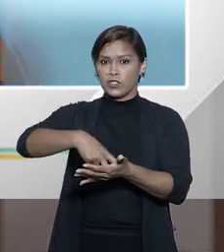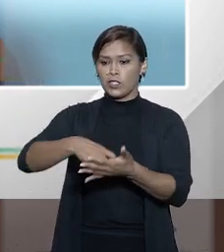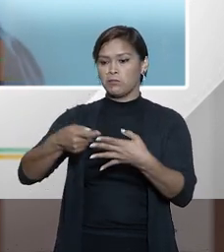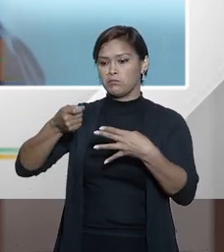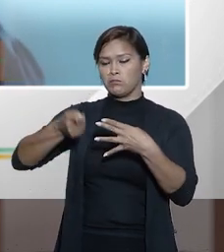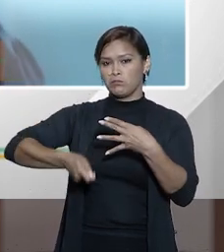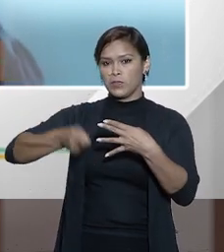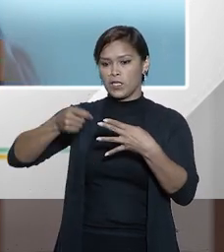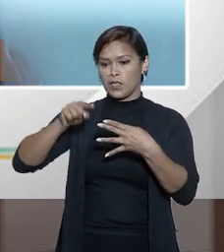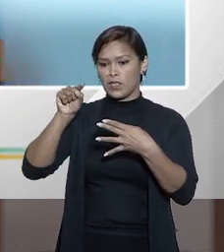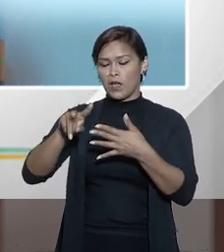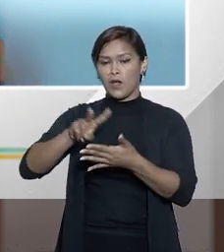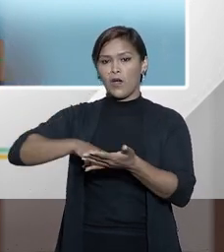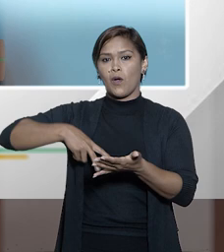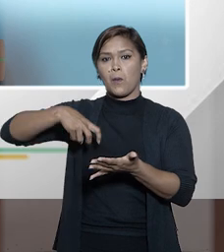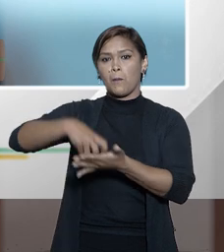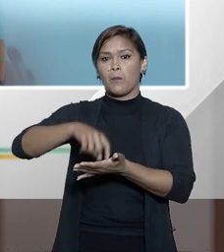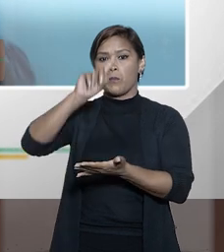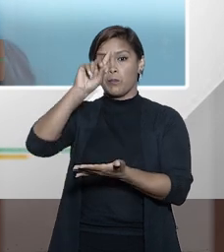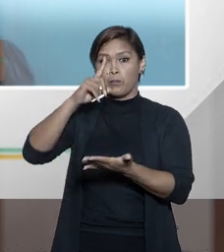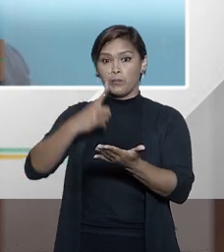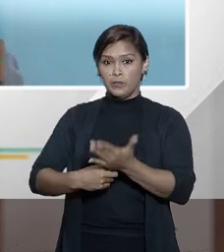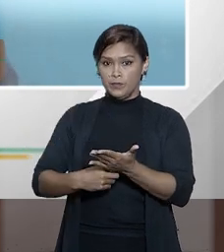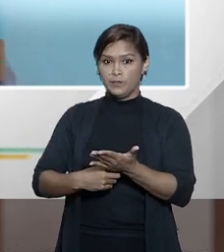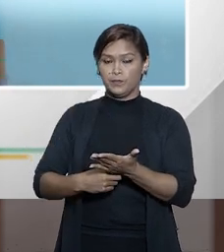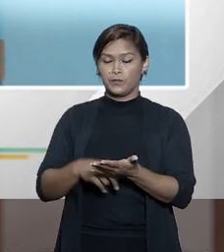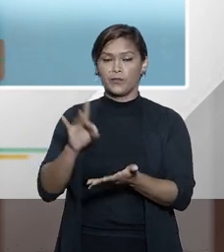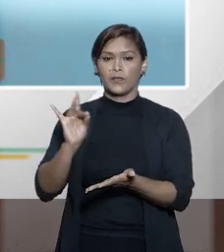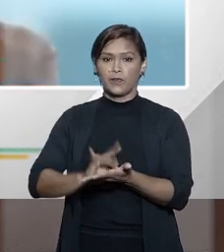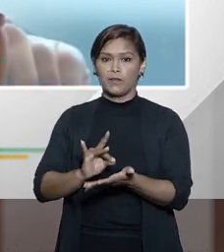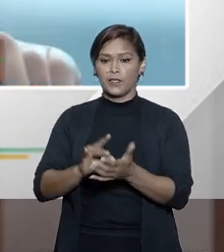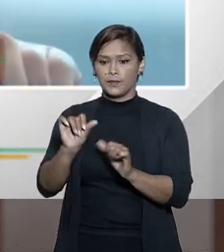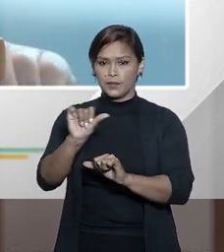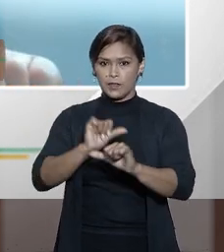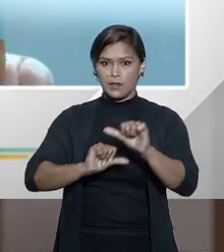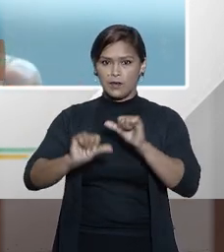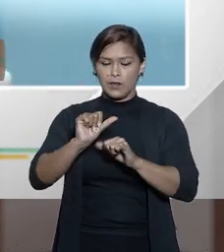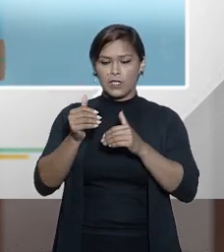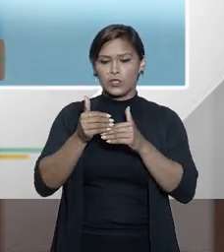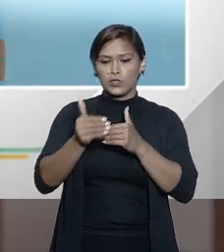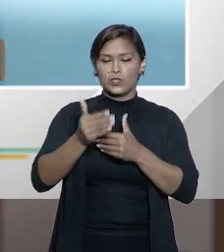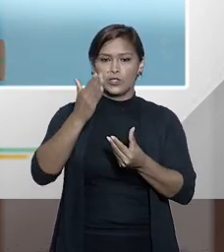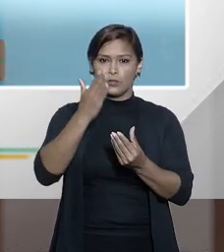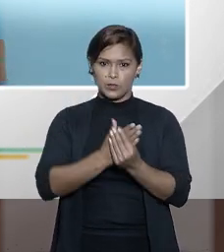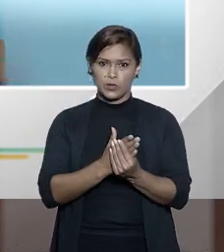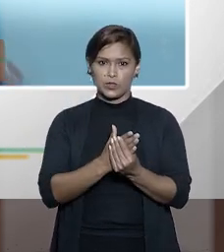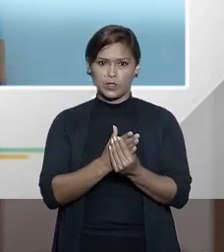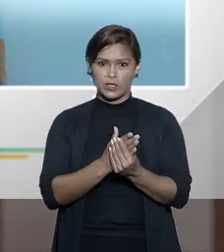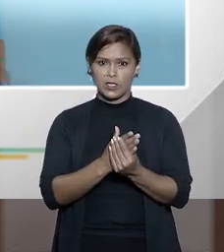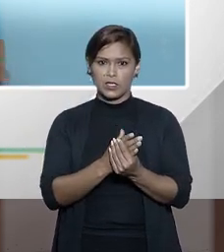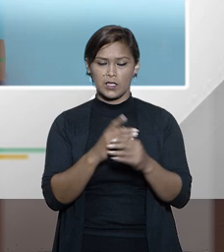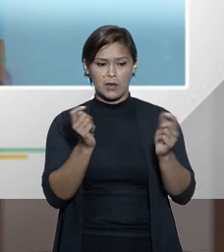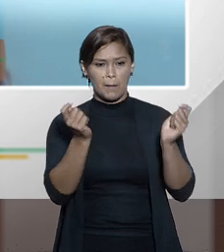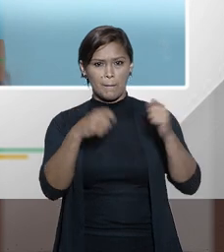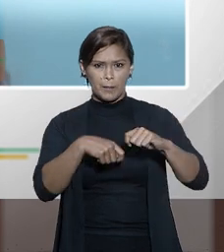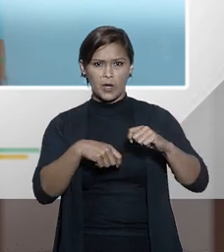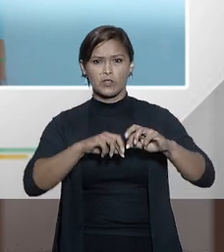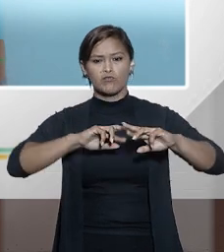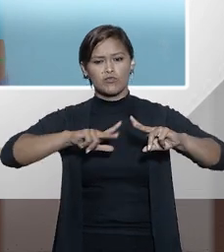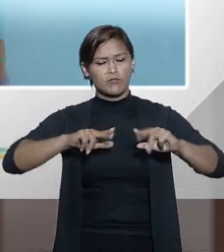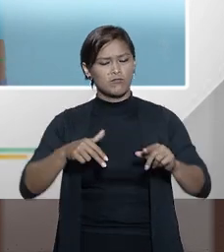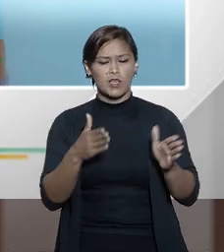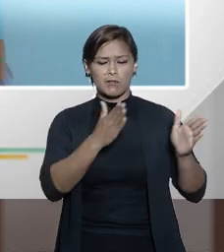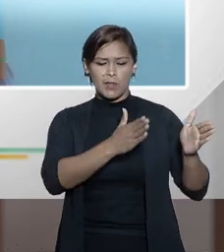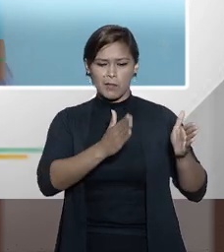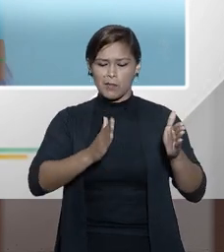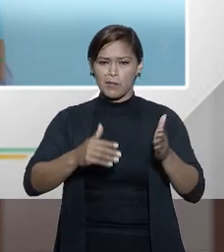da pena que na verdade é uma transferência de processo e pode se dar em diferentes